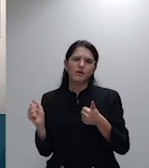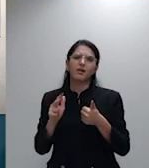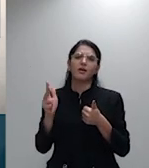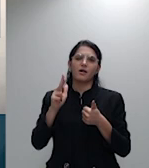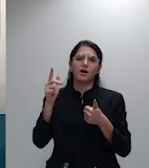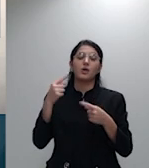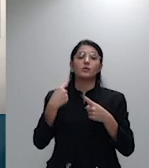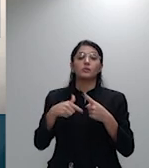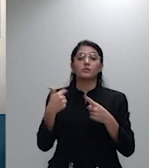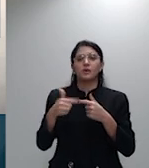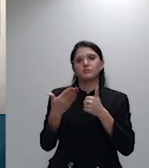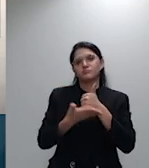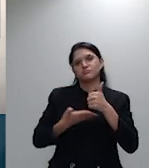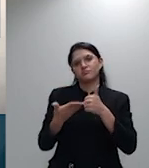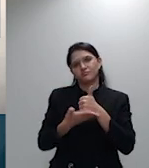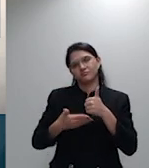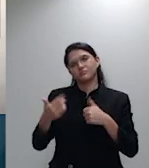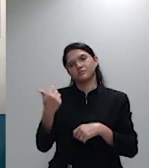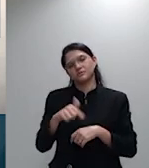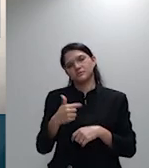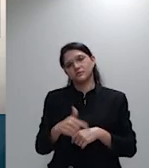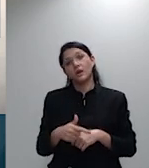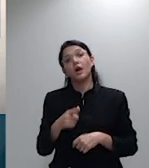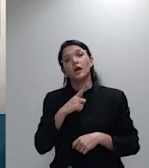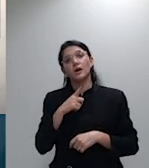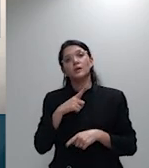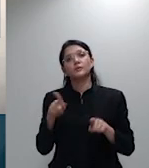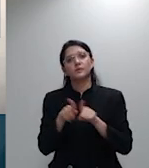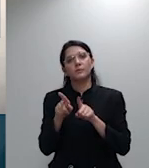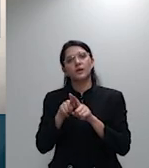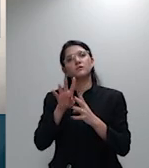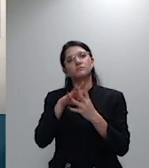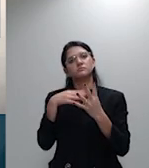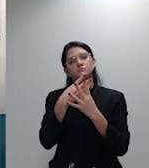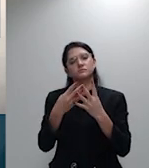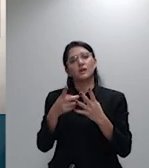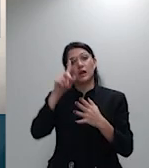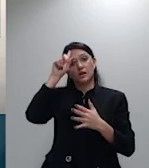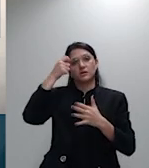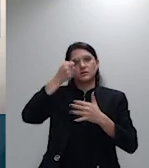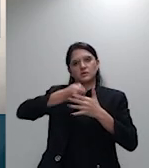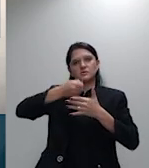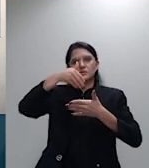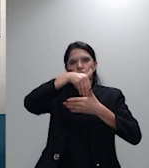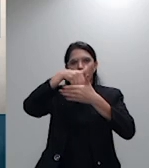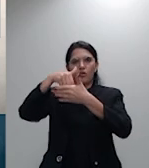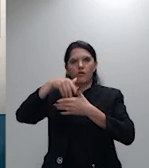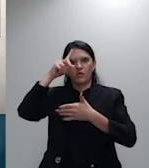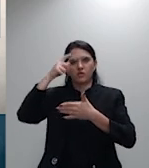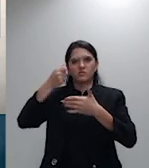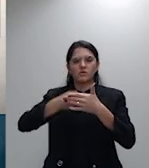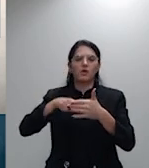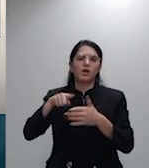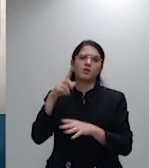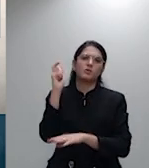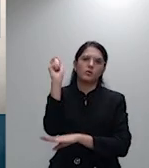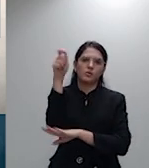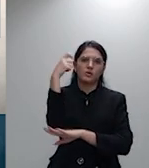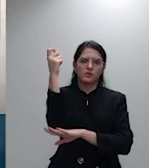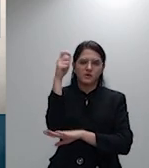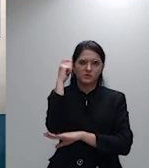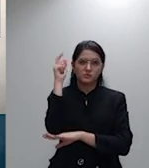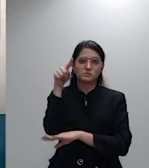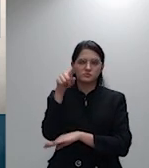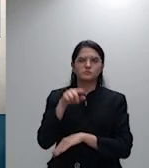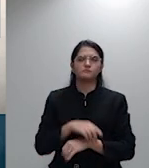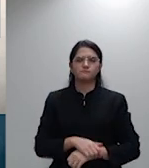transcrevo os fundamentos do acordo do TJ do Rio Grande do Sul a esse respeito e nessa fundamentação